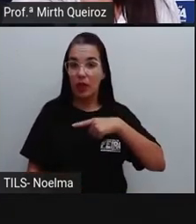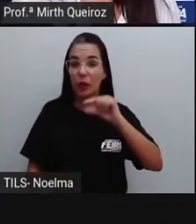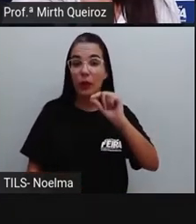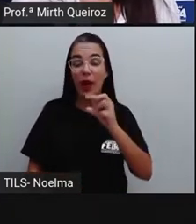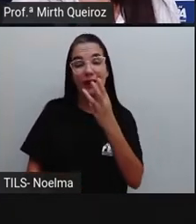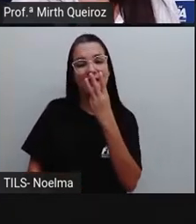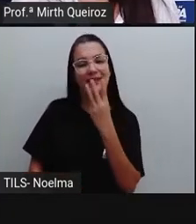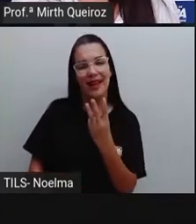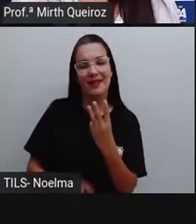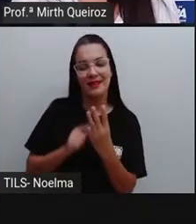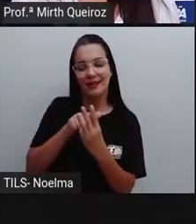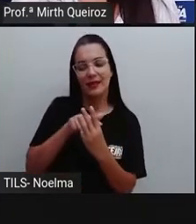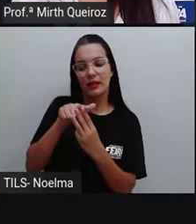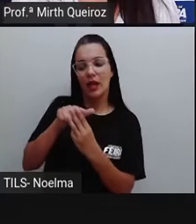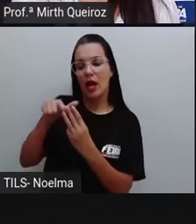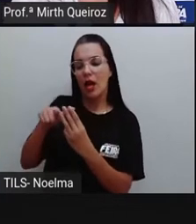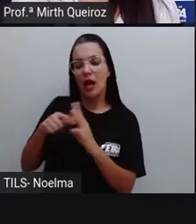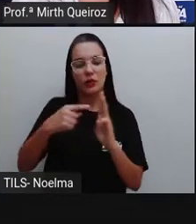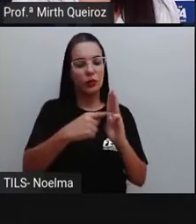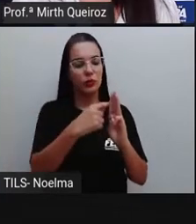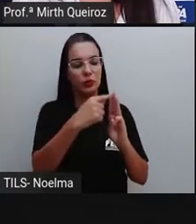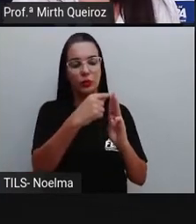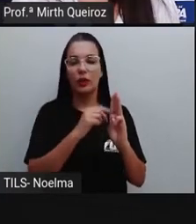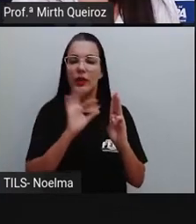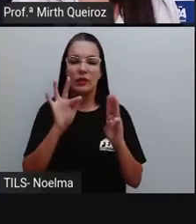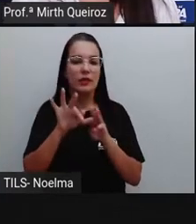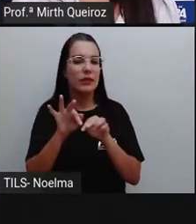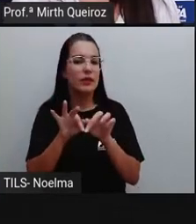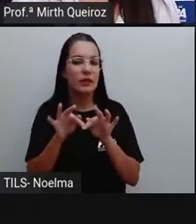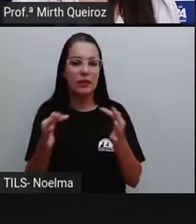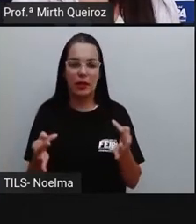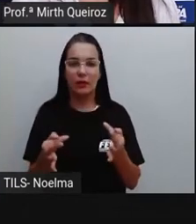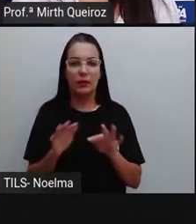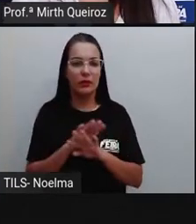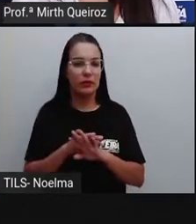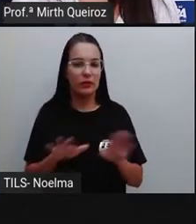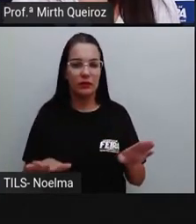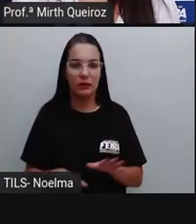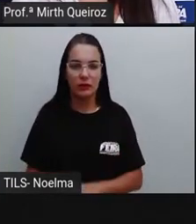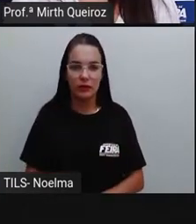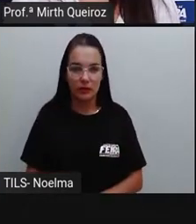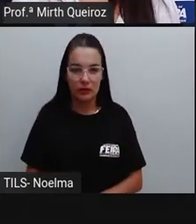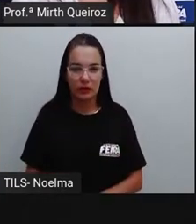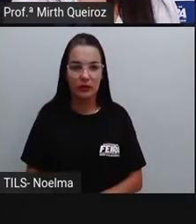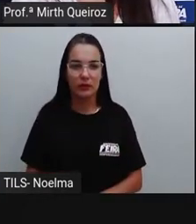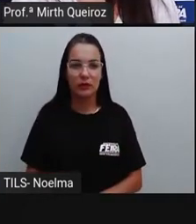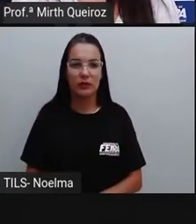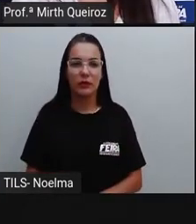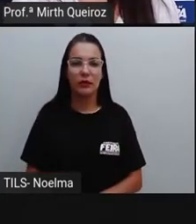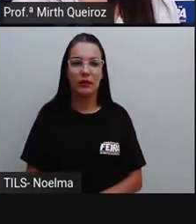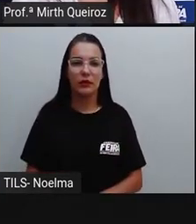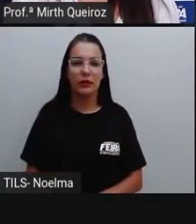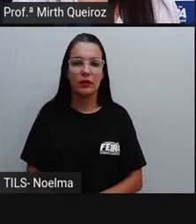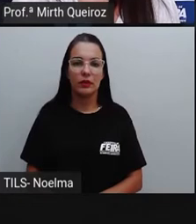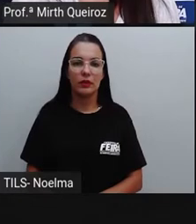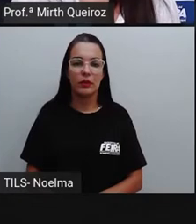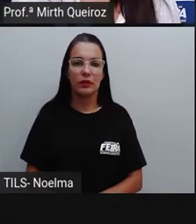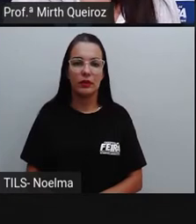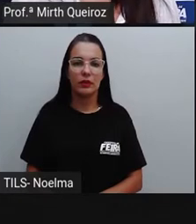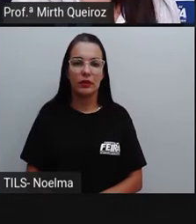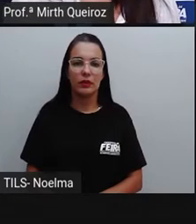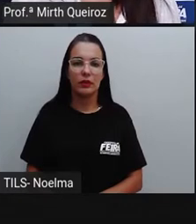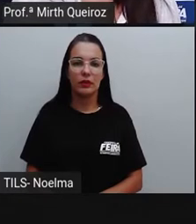na classe das unidades simples, né? 431 está na classe das unidades simples.